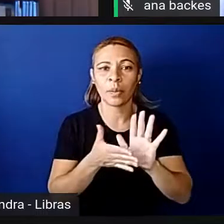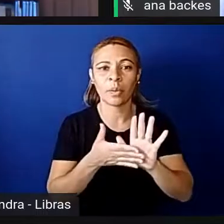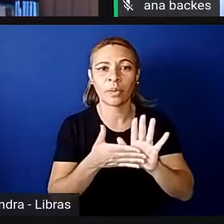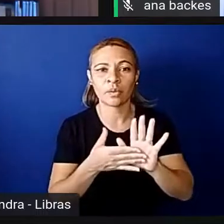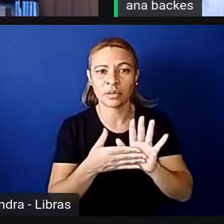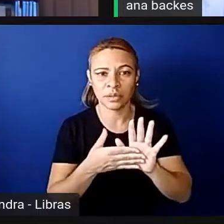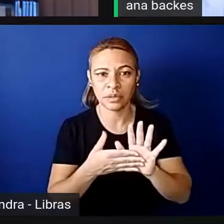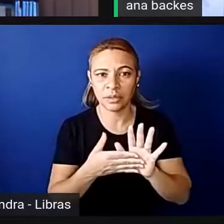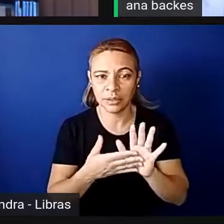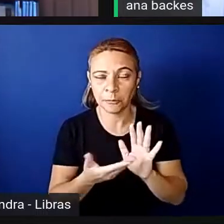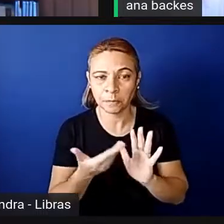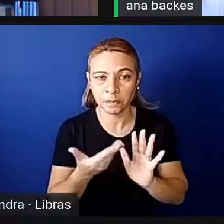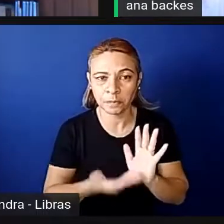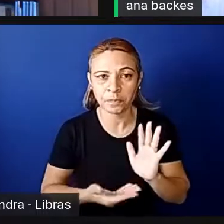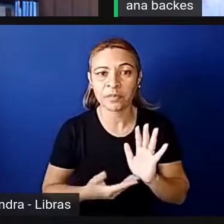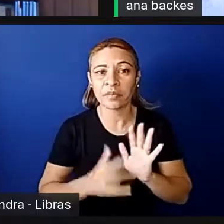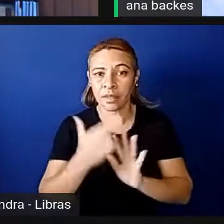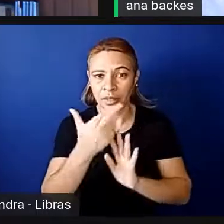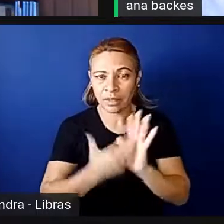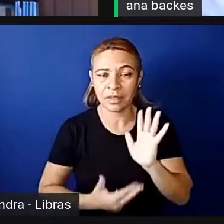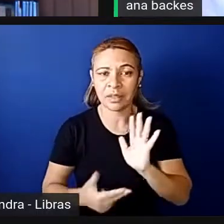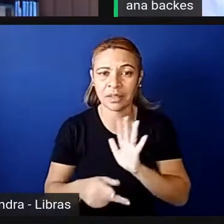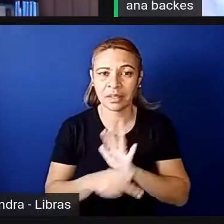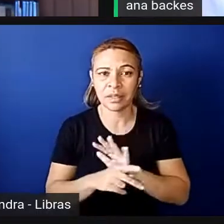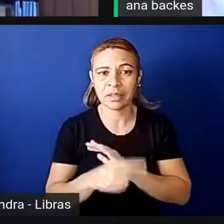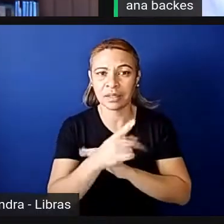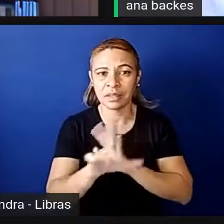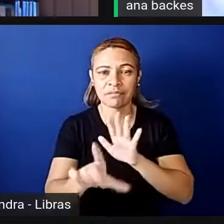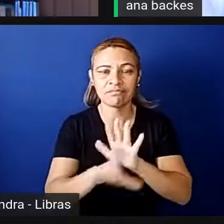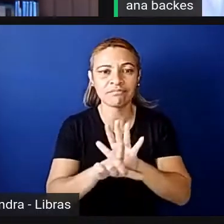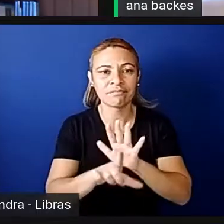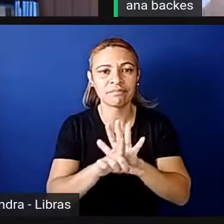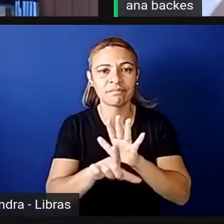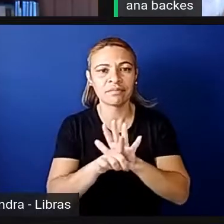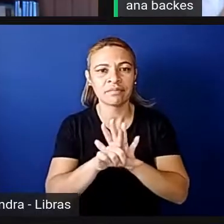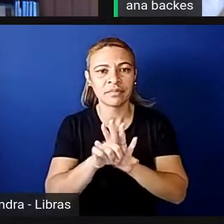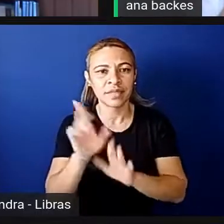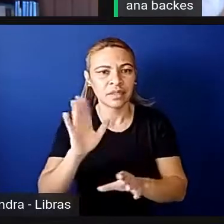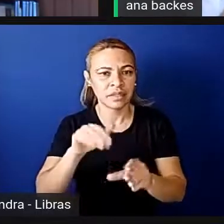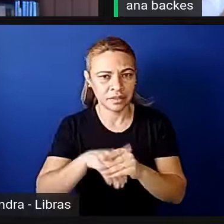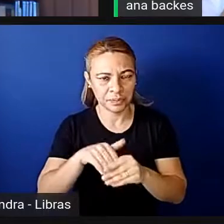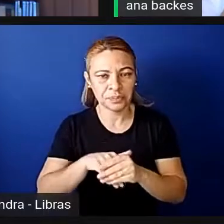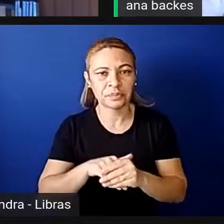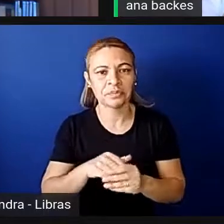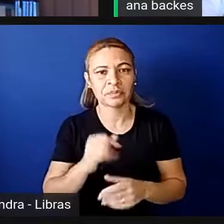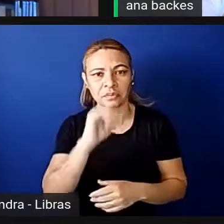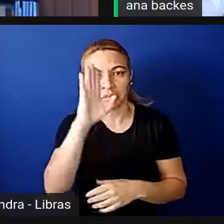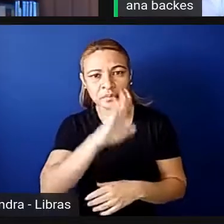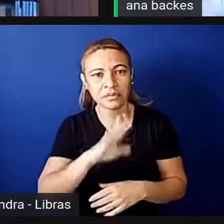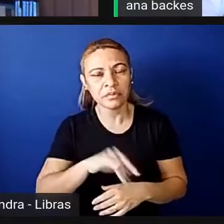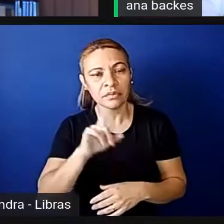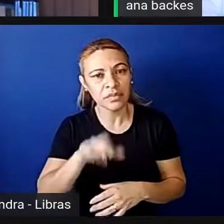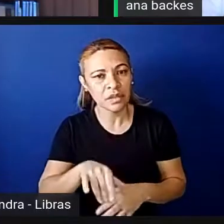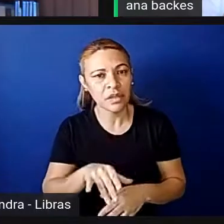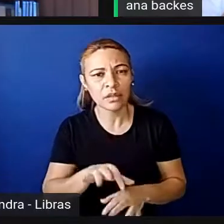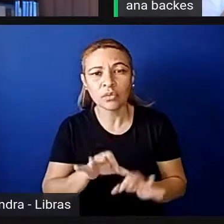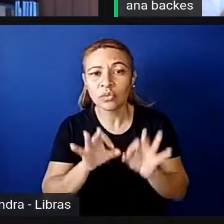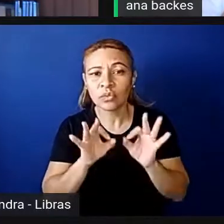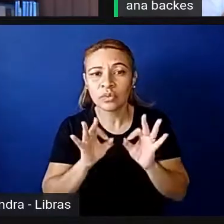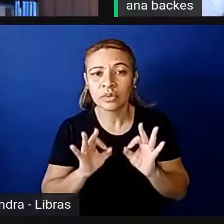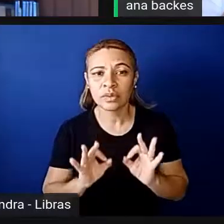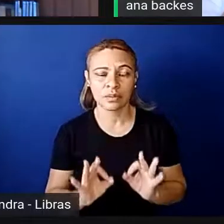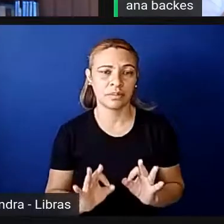regra da legislação eleitoral da Tedeira é justamente a